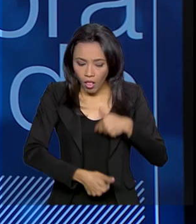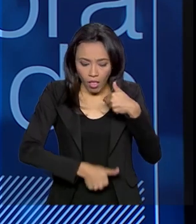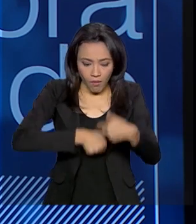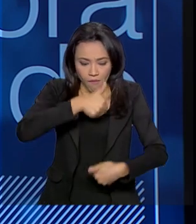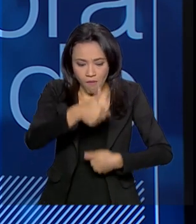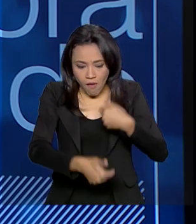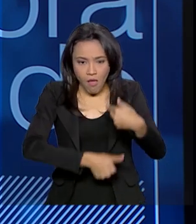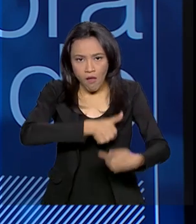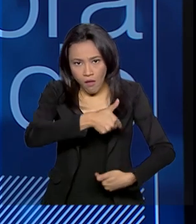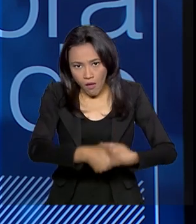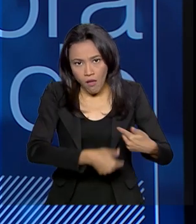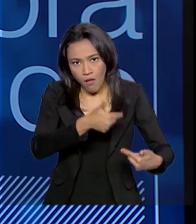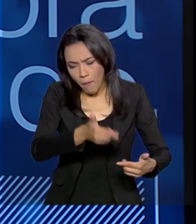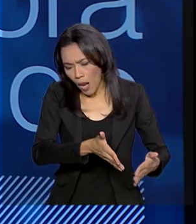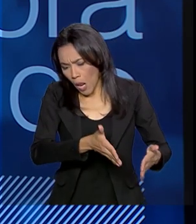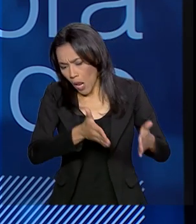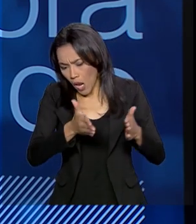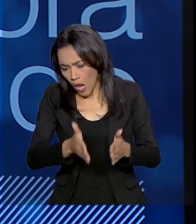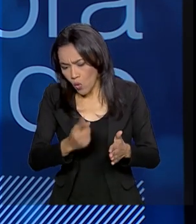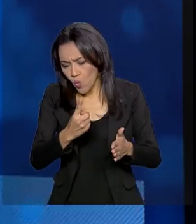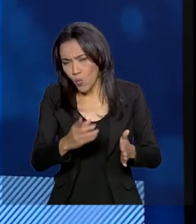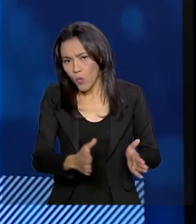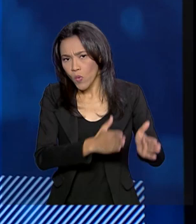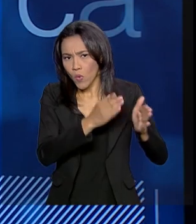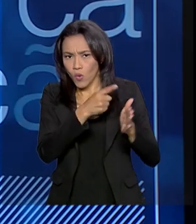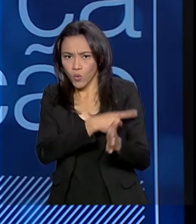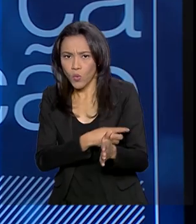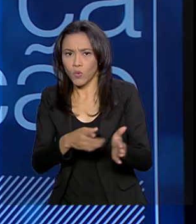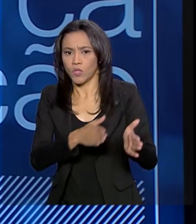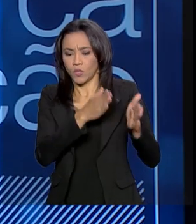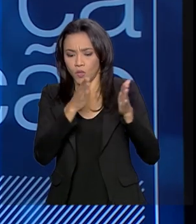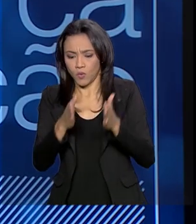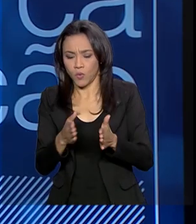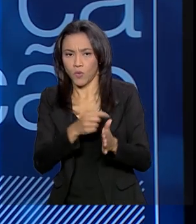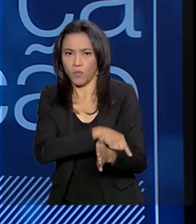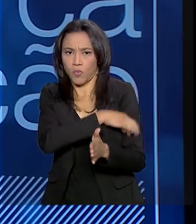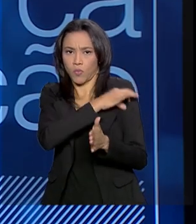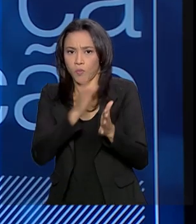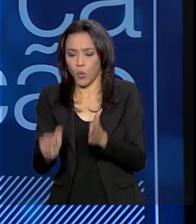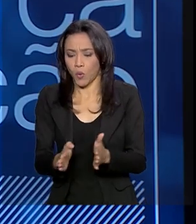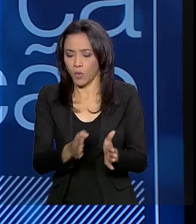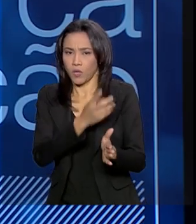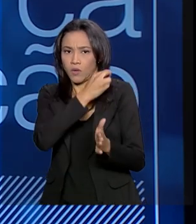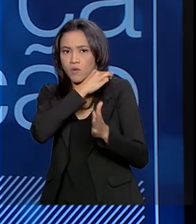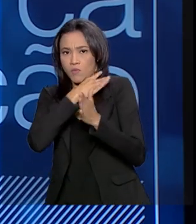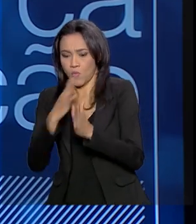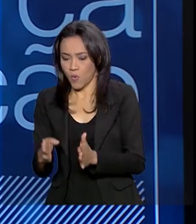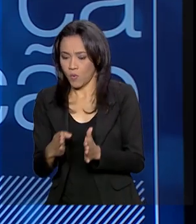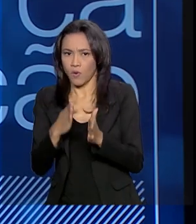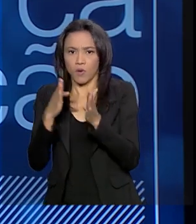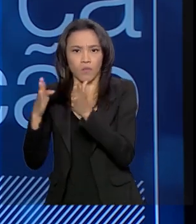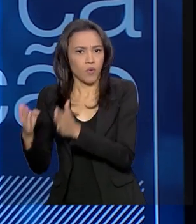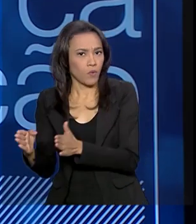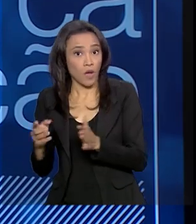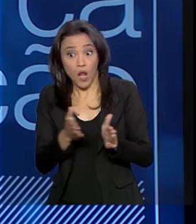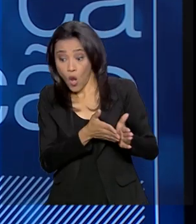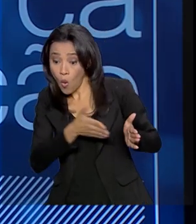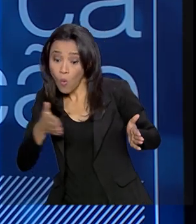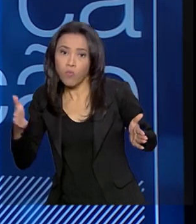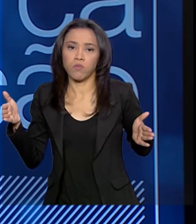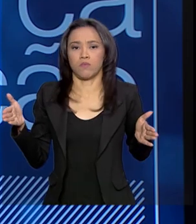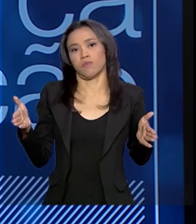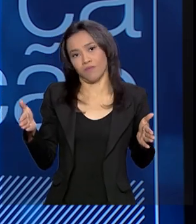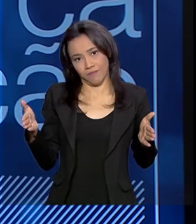passa pelo fundamental 1, fundamental 2, ensino médio. aí, seja, a hora que a gente tem, assim, os resultados de longo prazo,